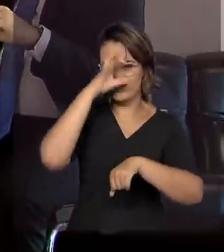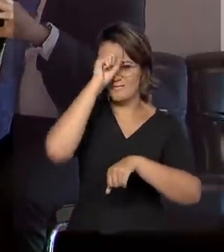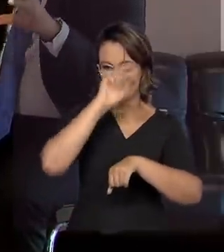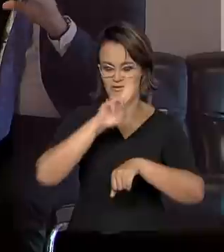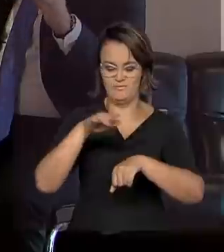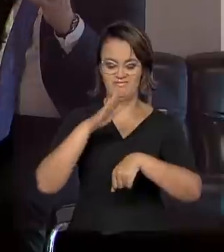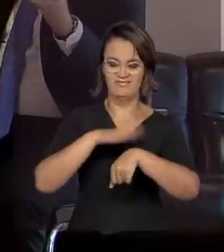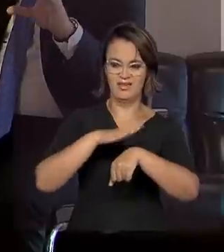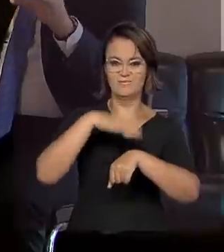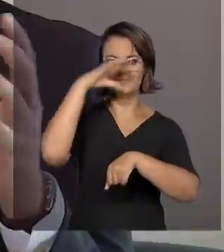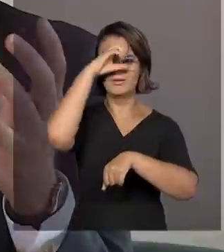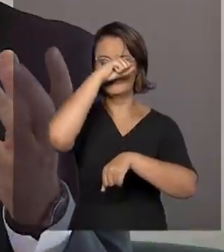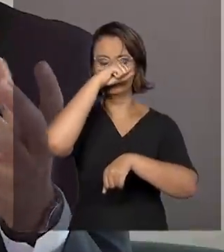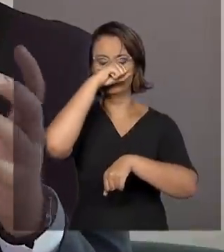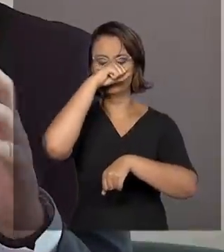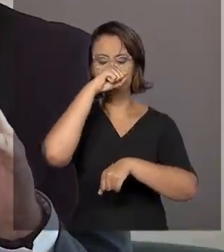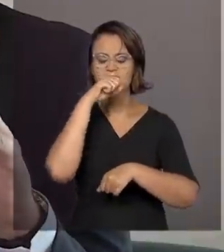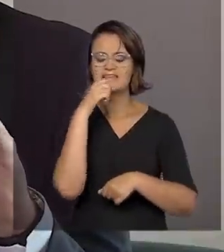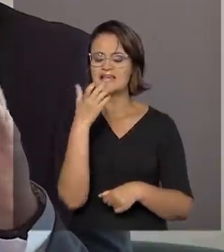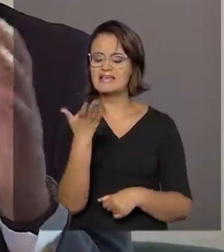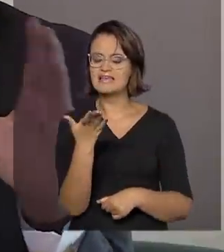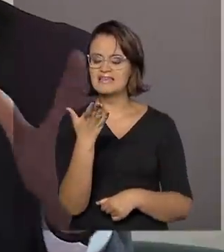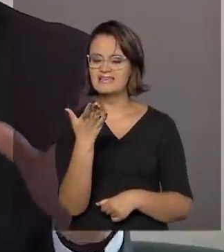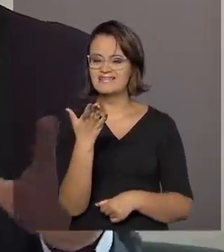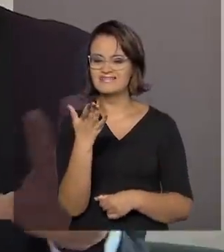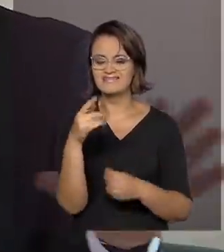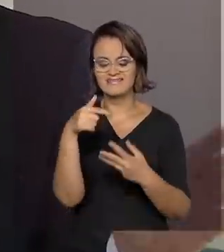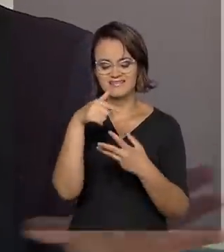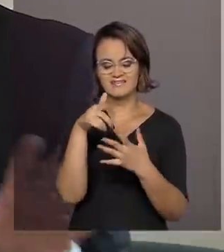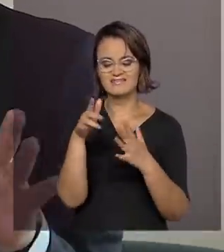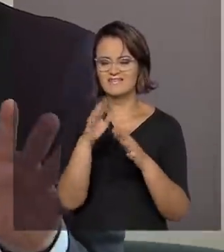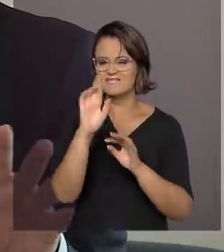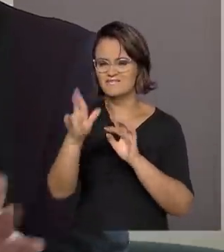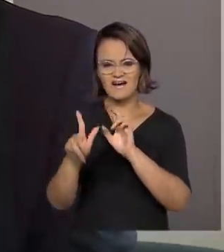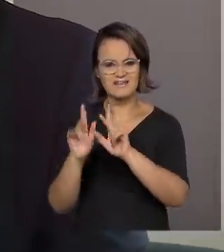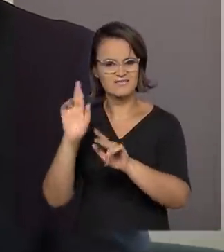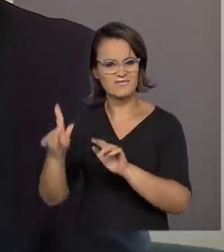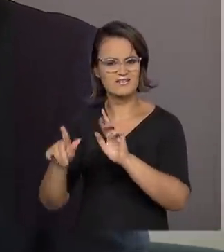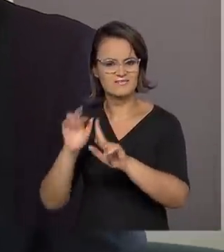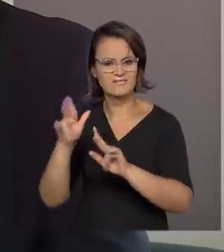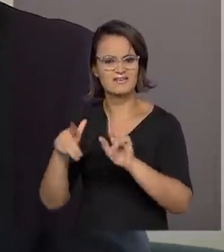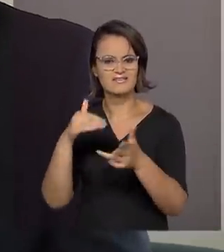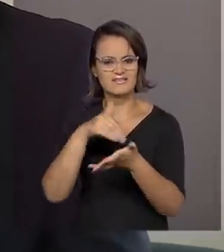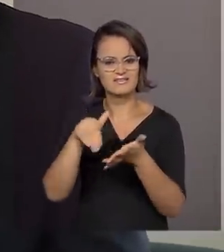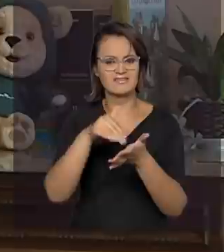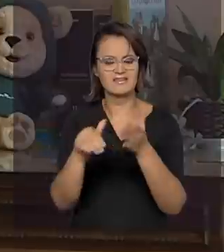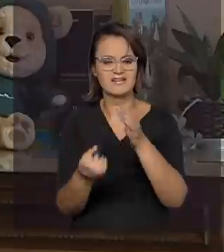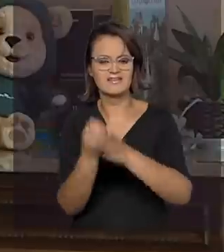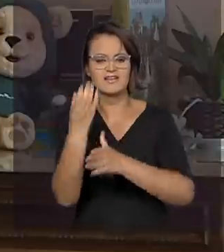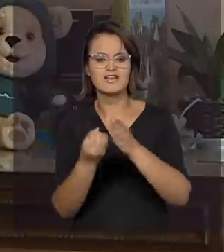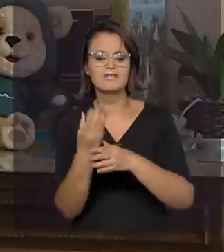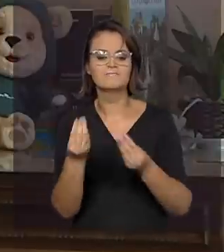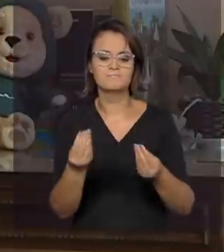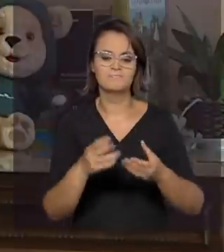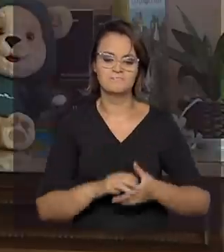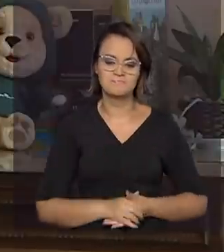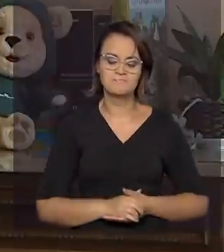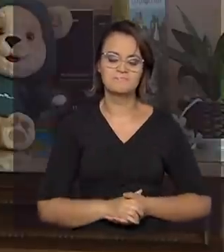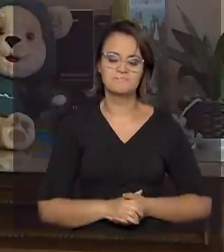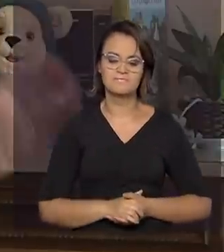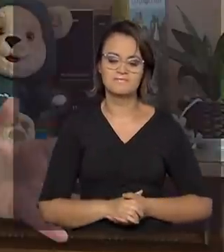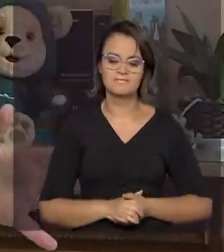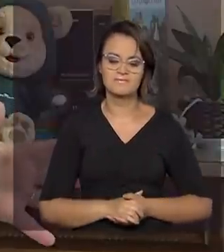é esse, diríamos assim, esse tripé, né? Essas várias frentes que a Secretaria está atuando. Ótimo.